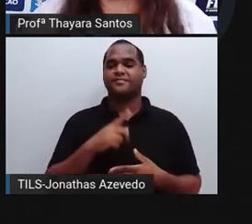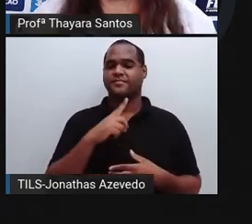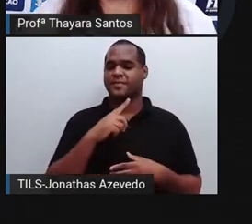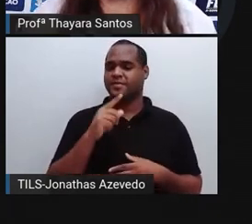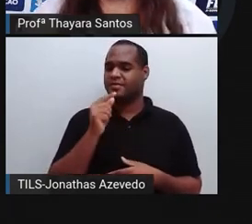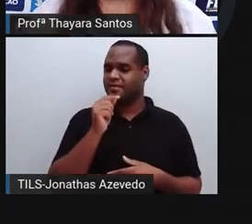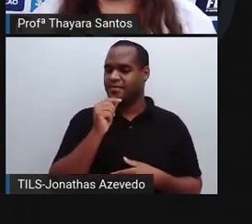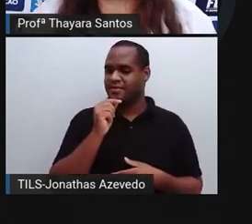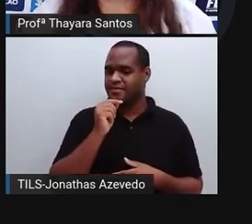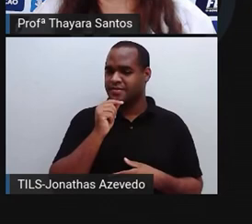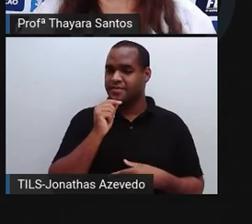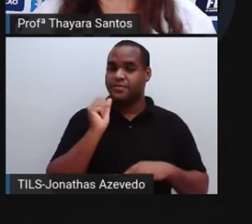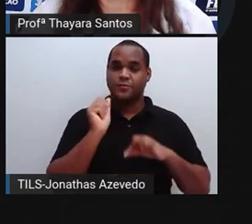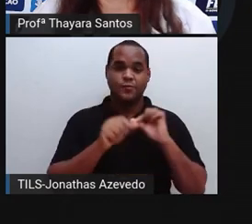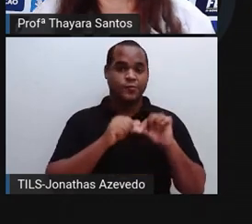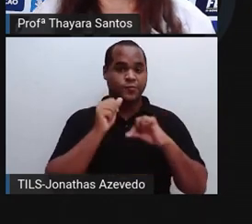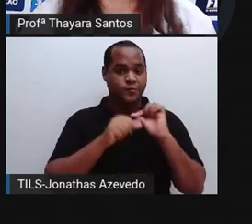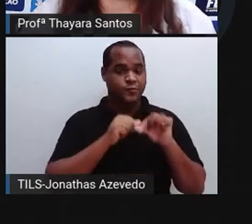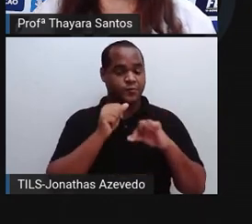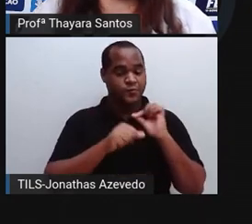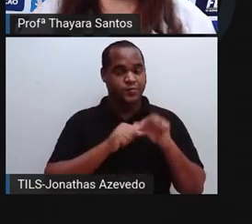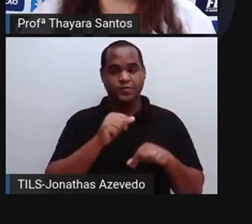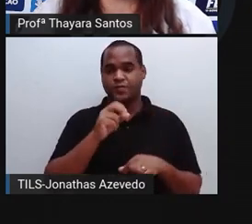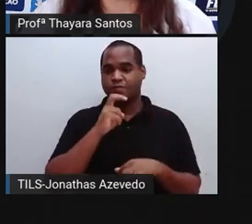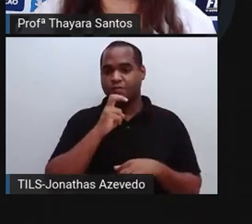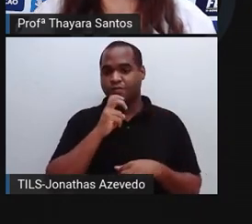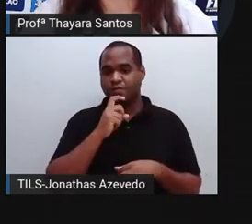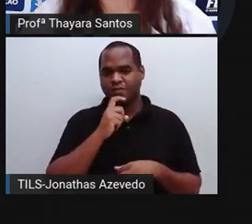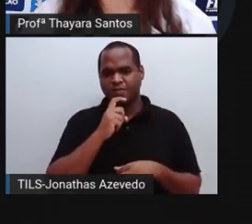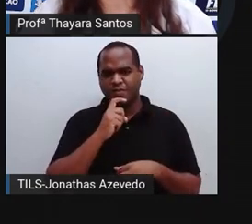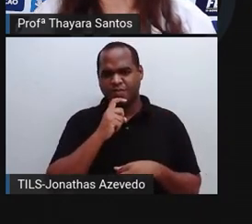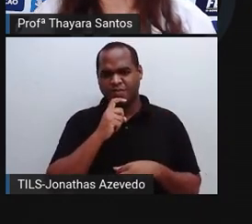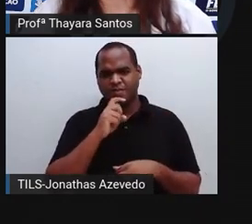gelo aqui. Vamos esfriar mais isso, deixar mais sólido ainda.